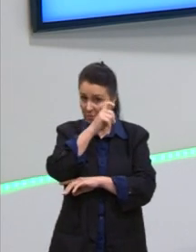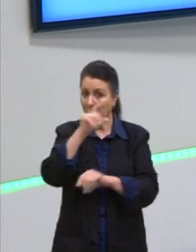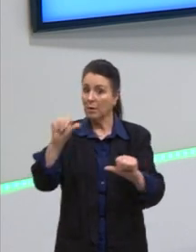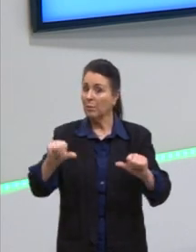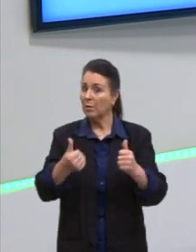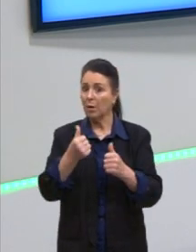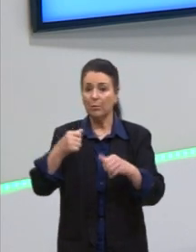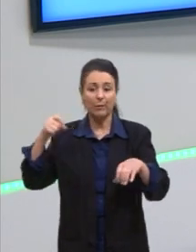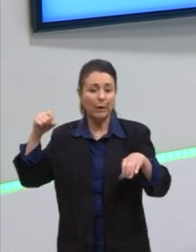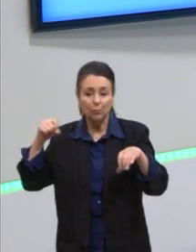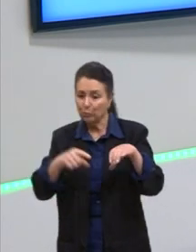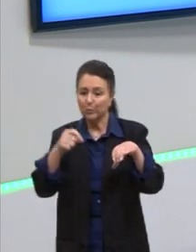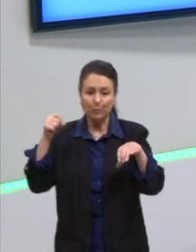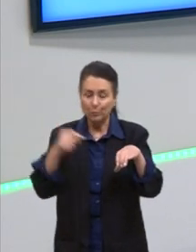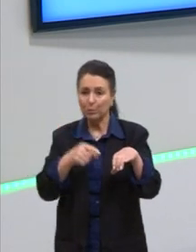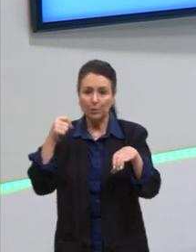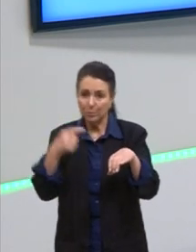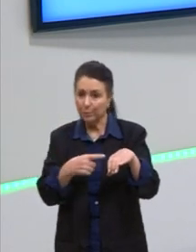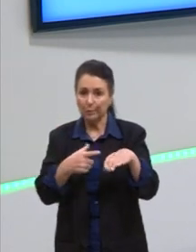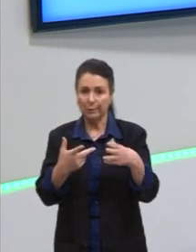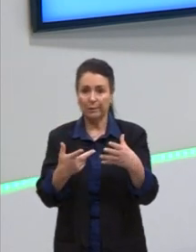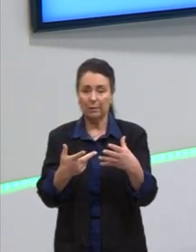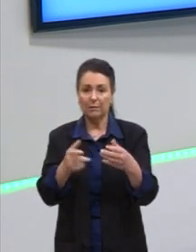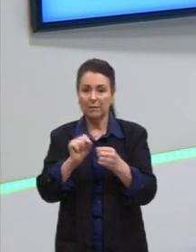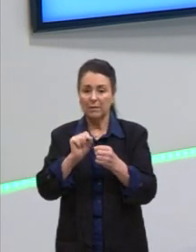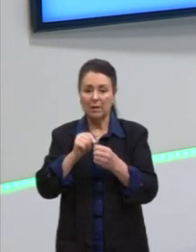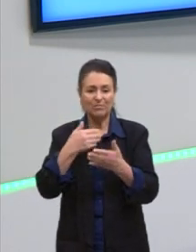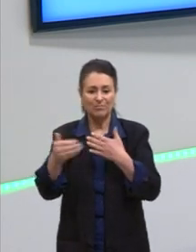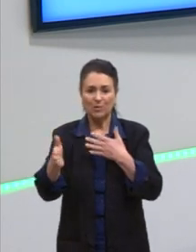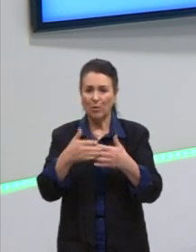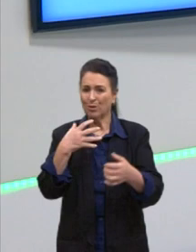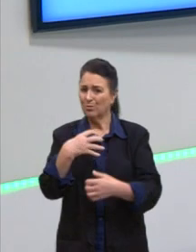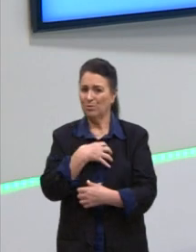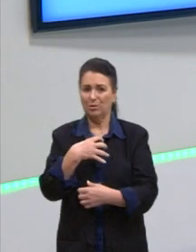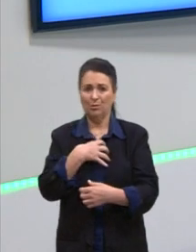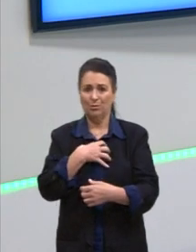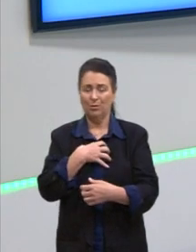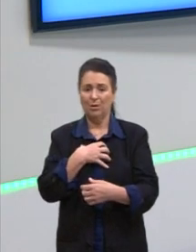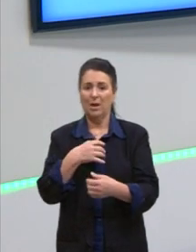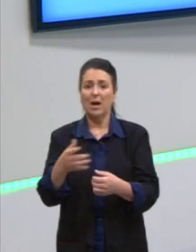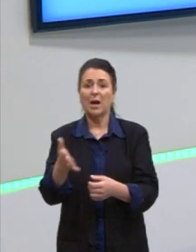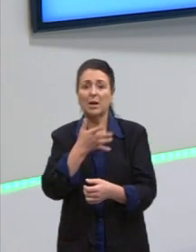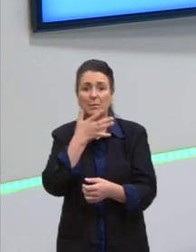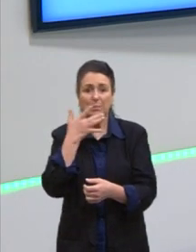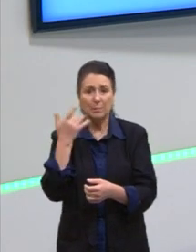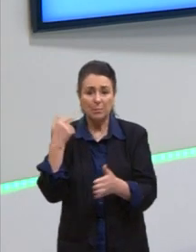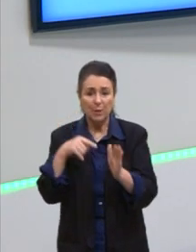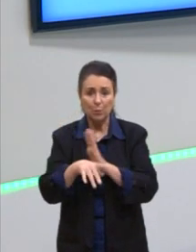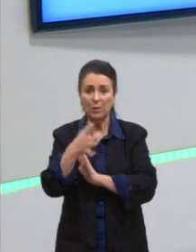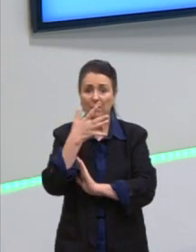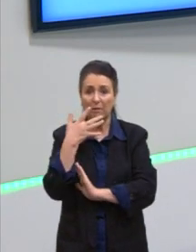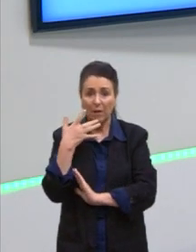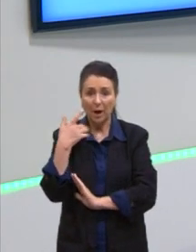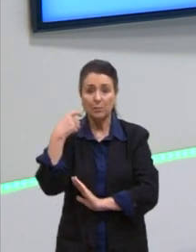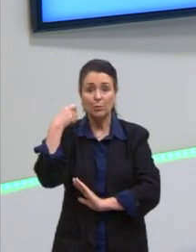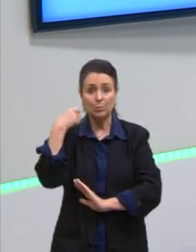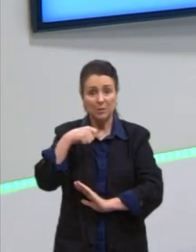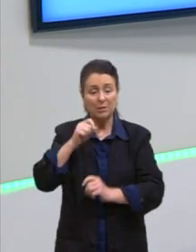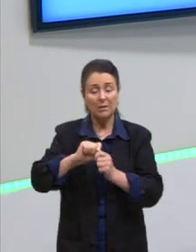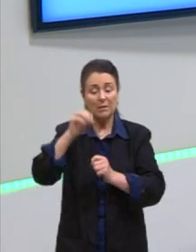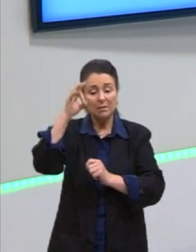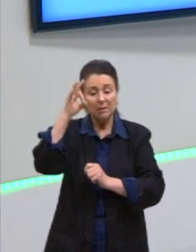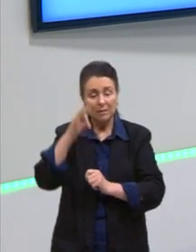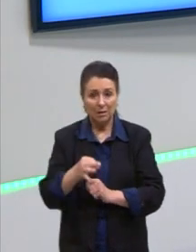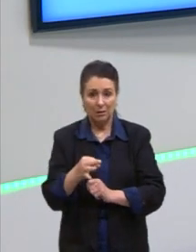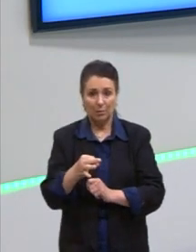no chute vocês acertarem questões mais difíceis e errarem as questões mais fáceis. Então, garantam